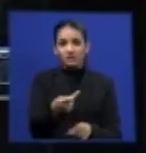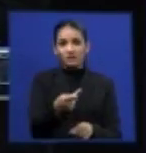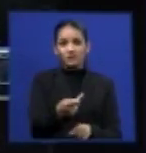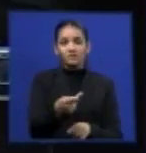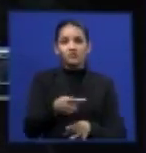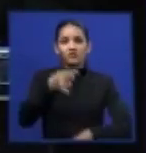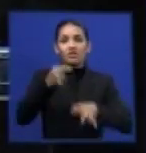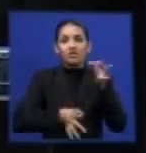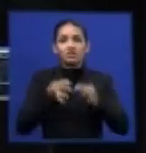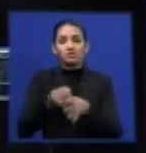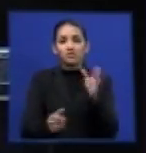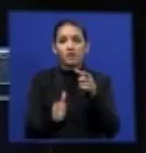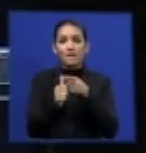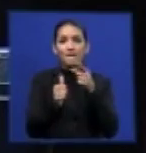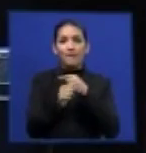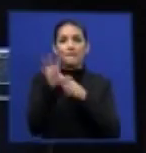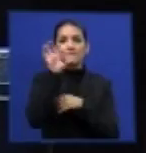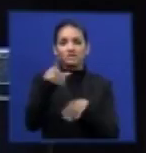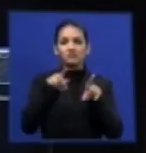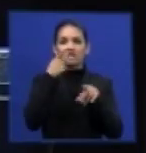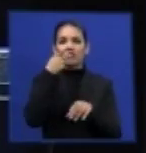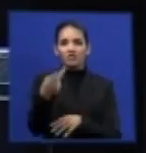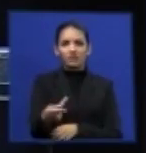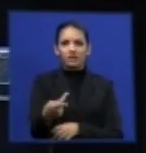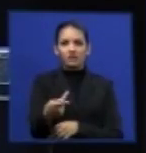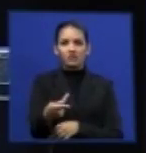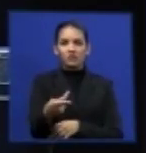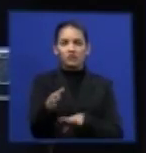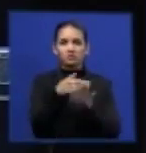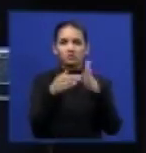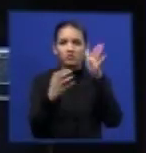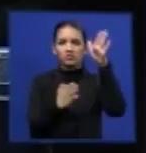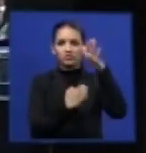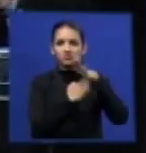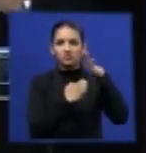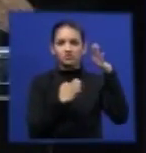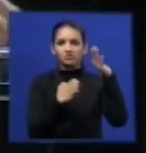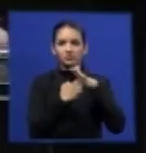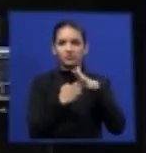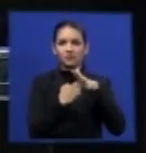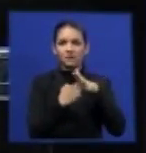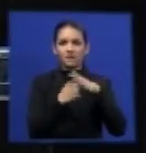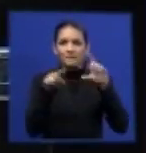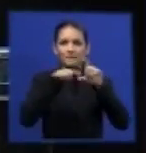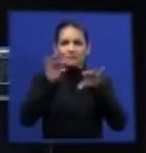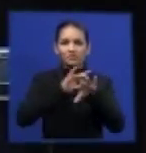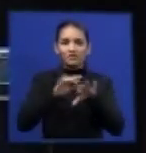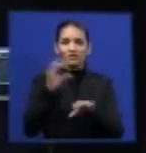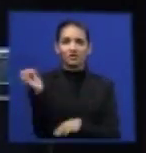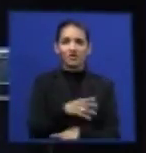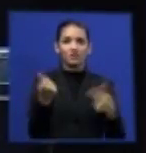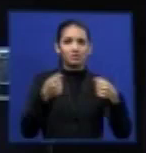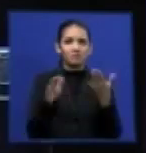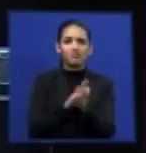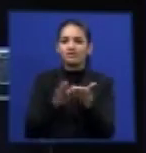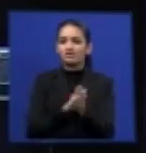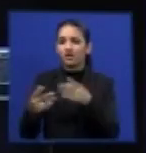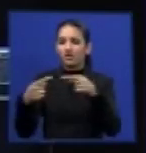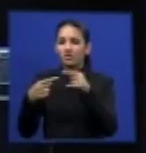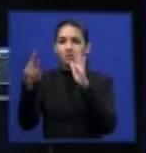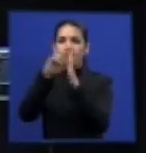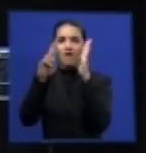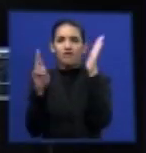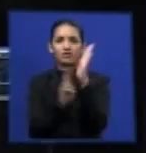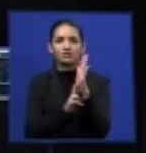confirmou, o que confirmou? Vocês, empresas de pneus novos, não precisam atender às exigências da